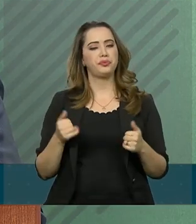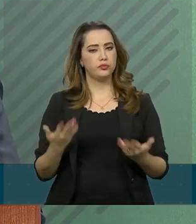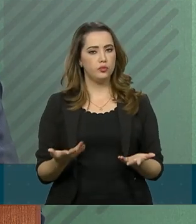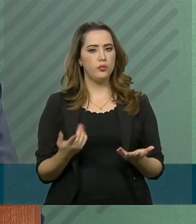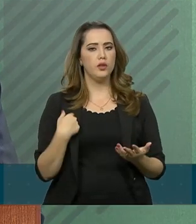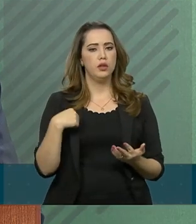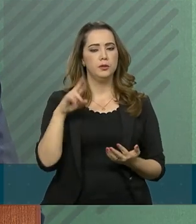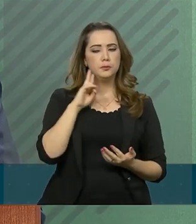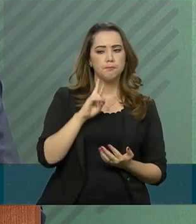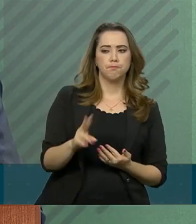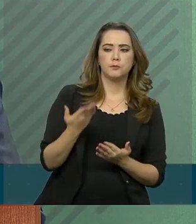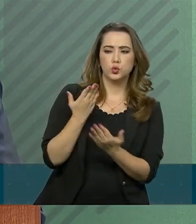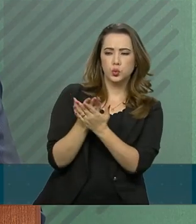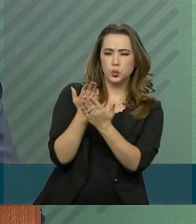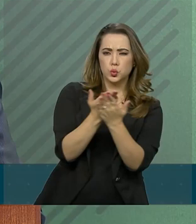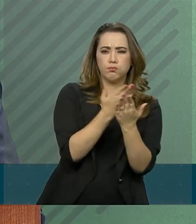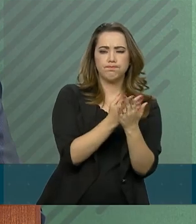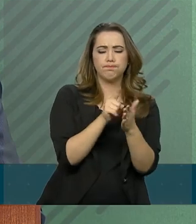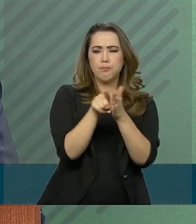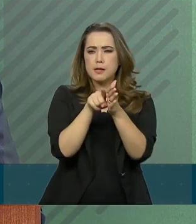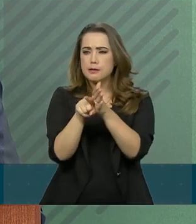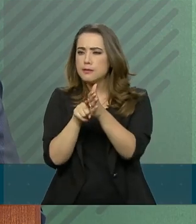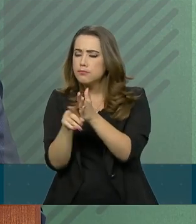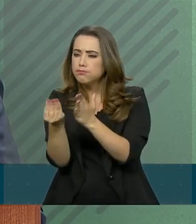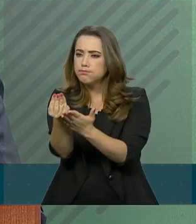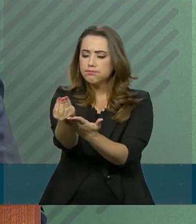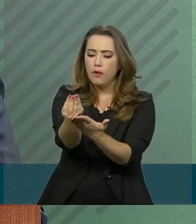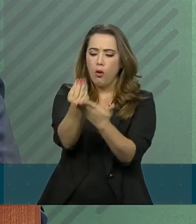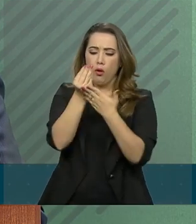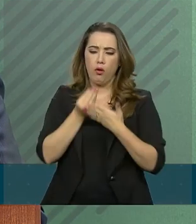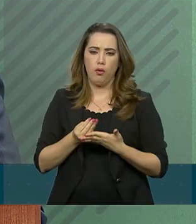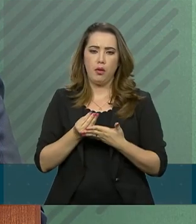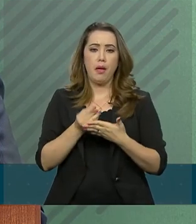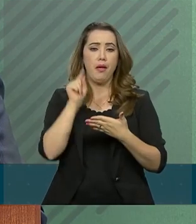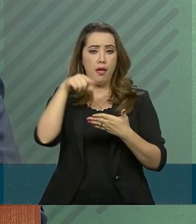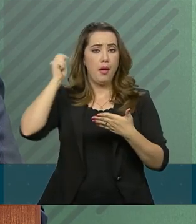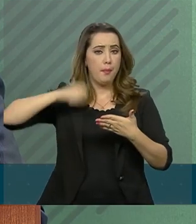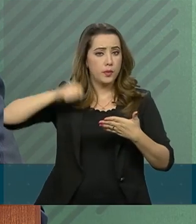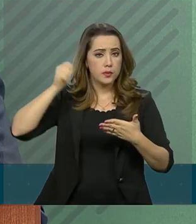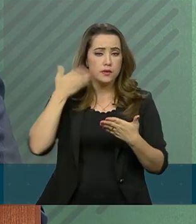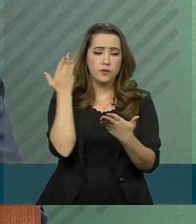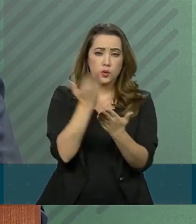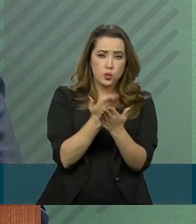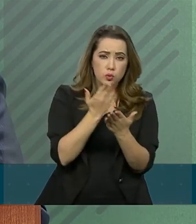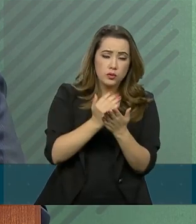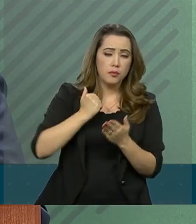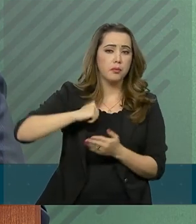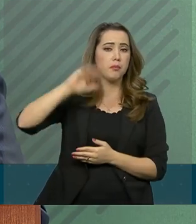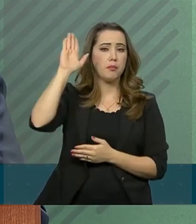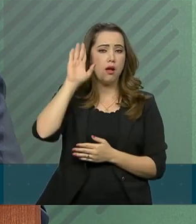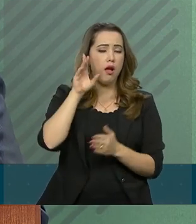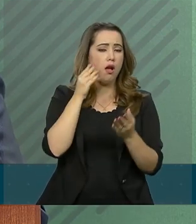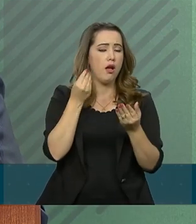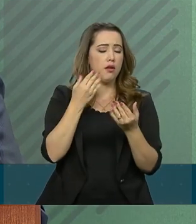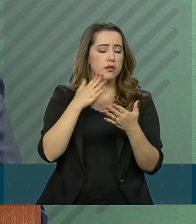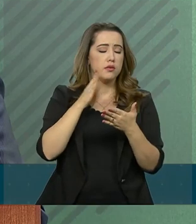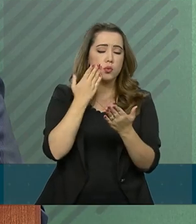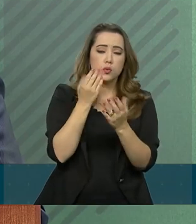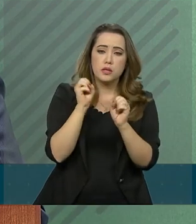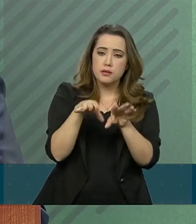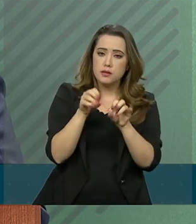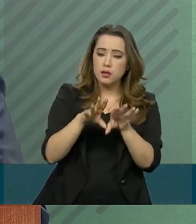obtidos, é possível aprimorar ações de educação em ciências, assim como